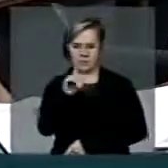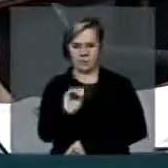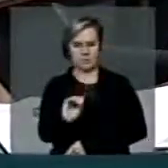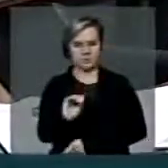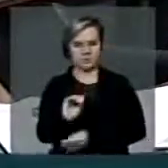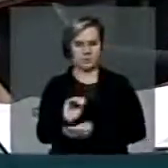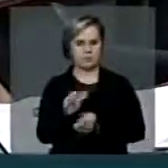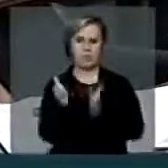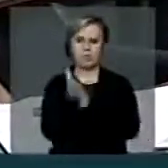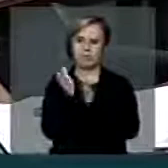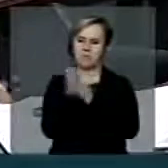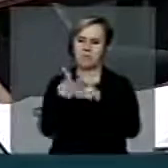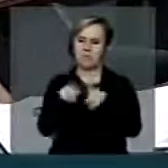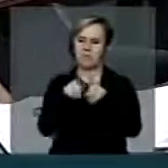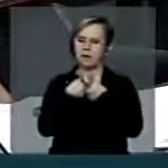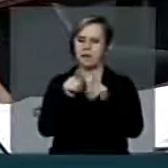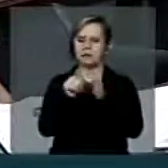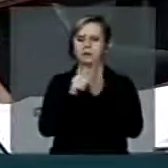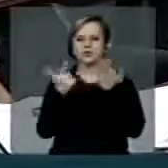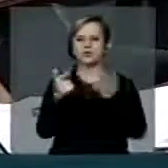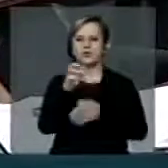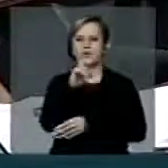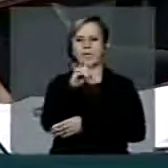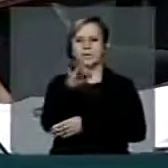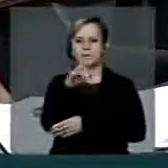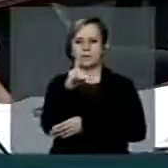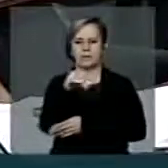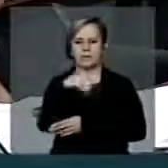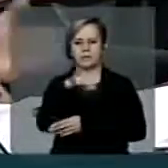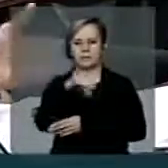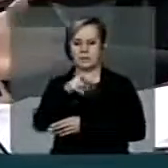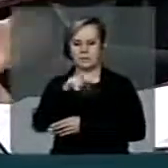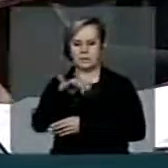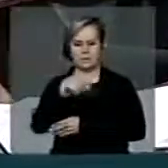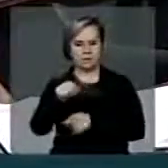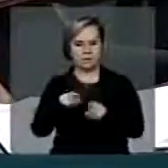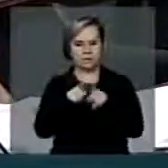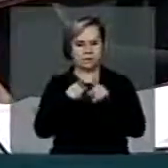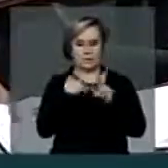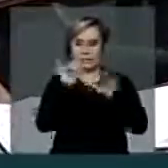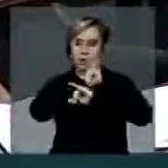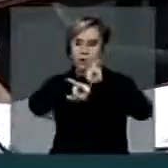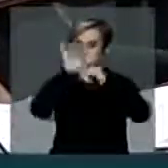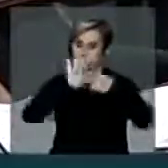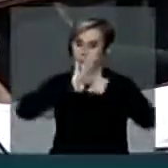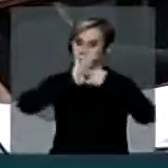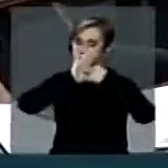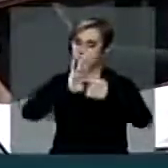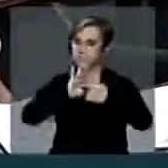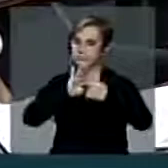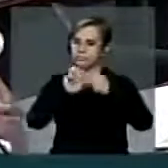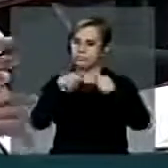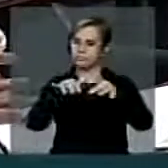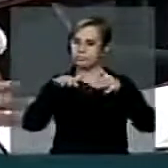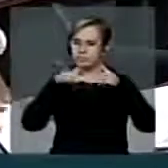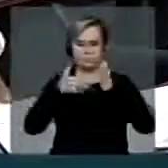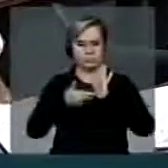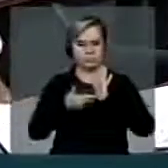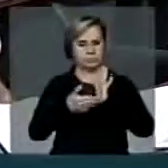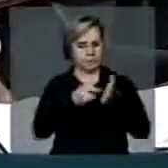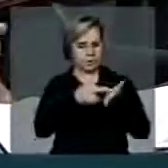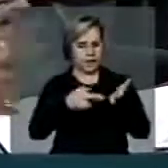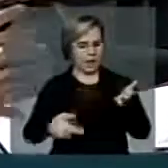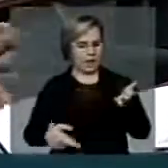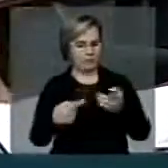e parabenizar o jornal Estado de Minas, e a última hora que deu espaço para a revelação desse relatório, porque nós sabemos